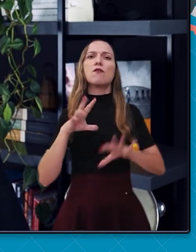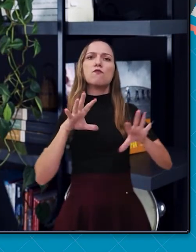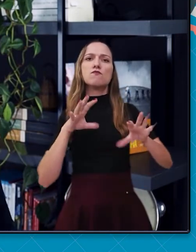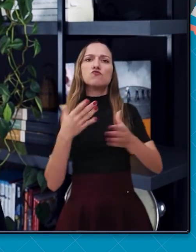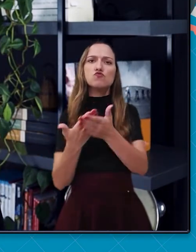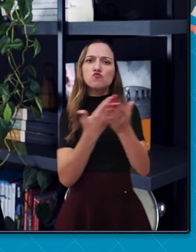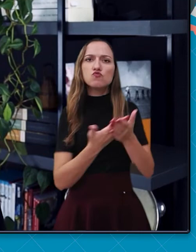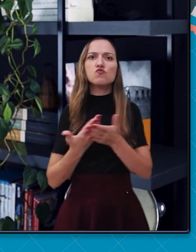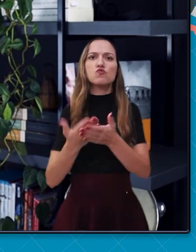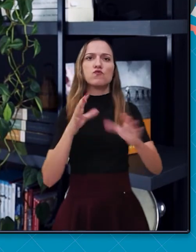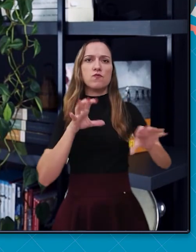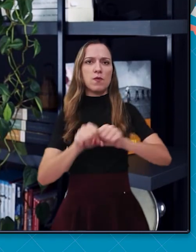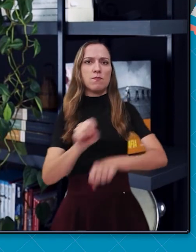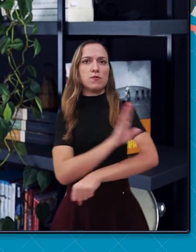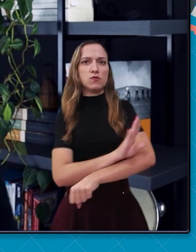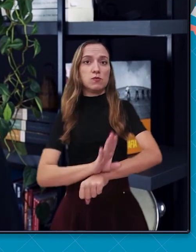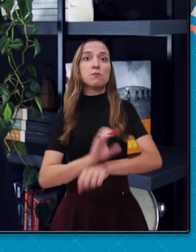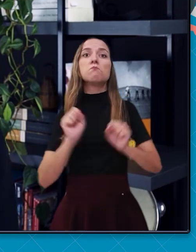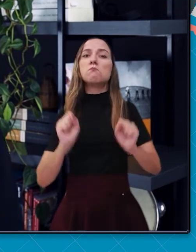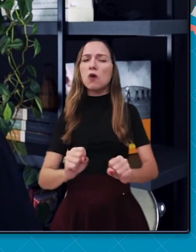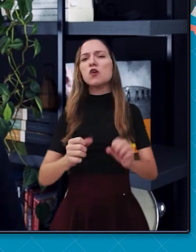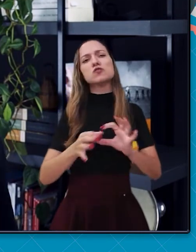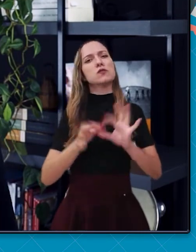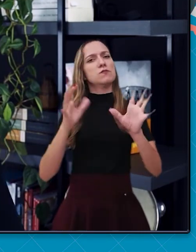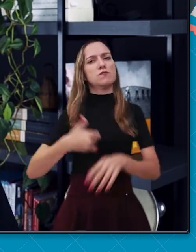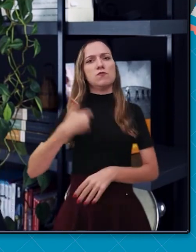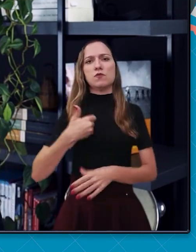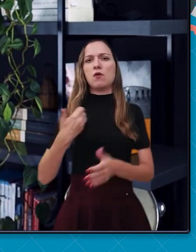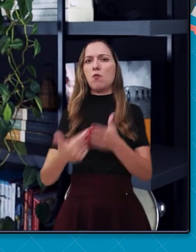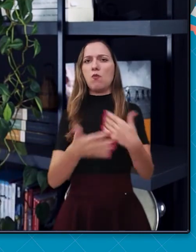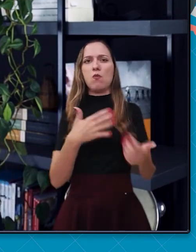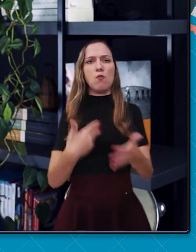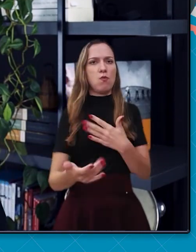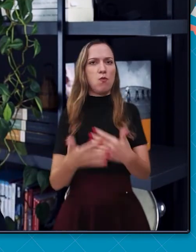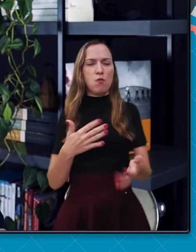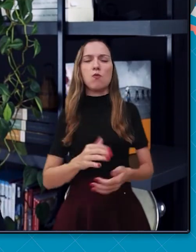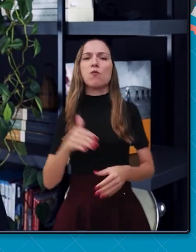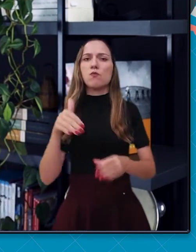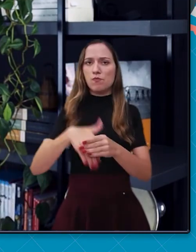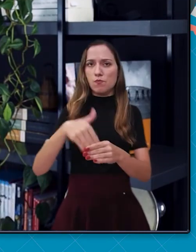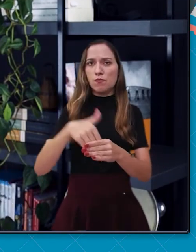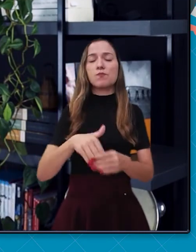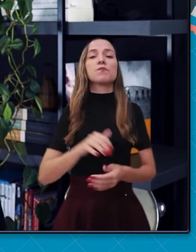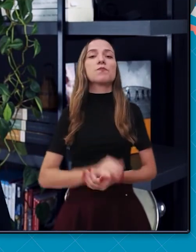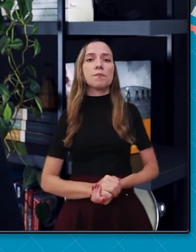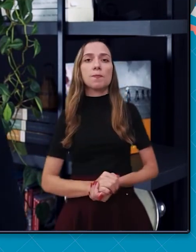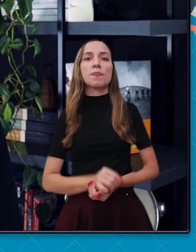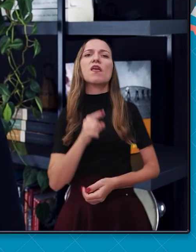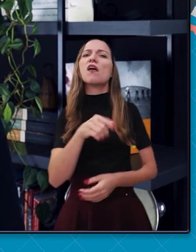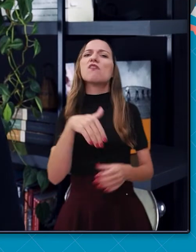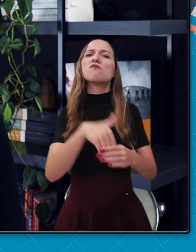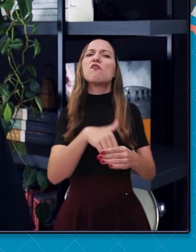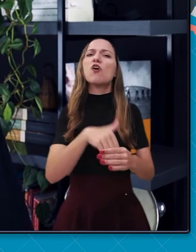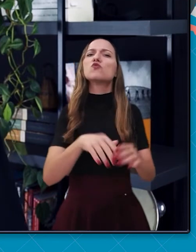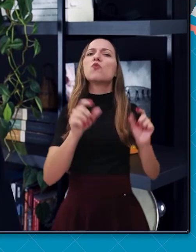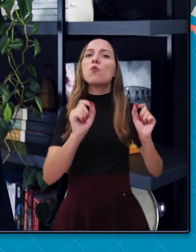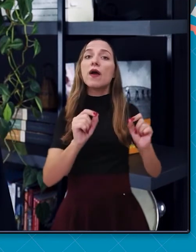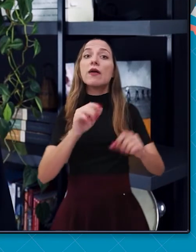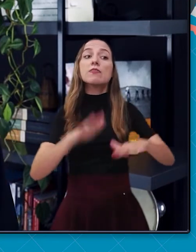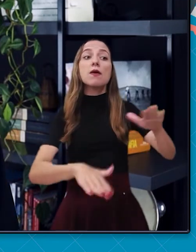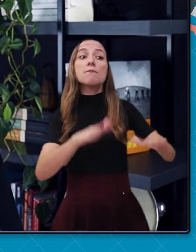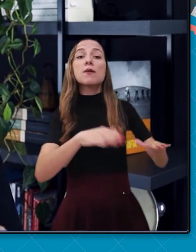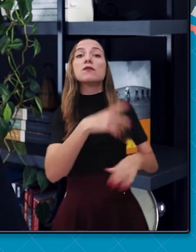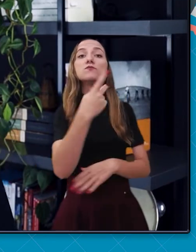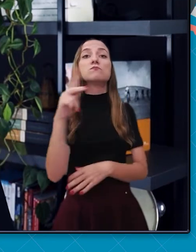independente da idade. O voto era obrigatório e censitário. O isso significa? Significa que ele dependia da